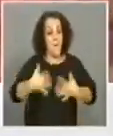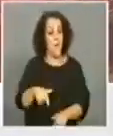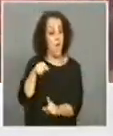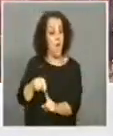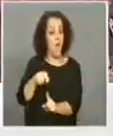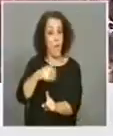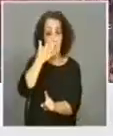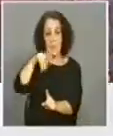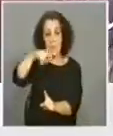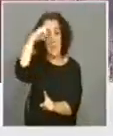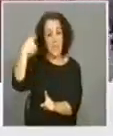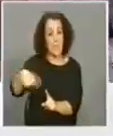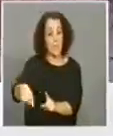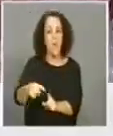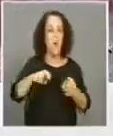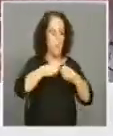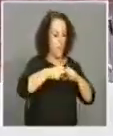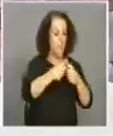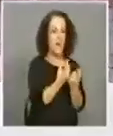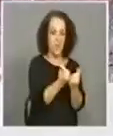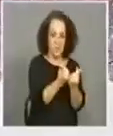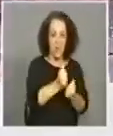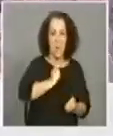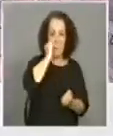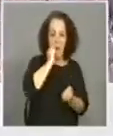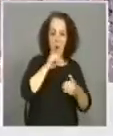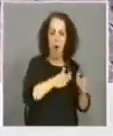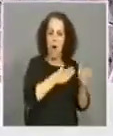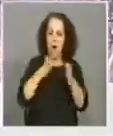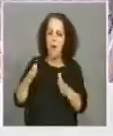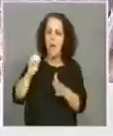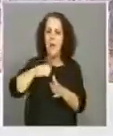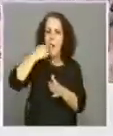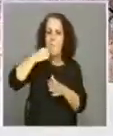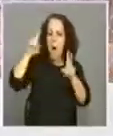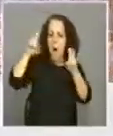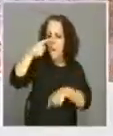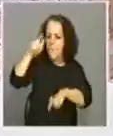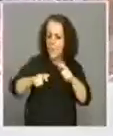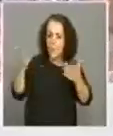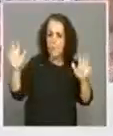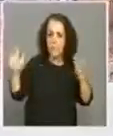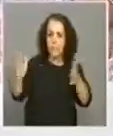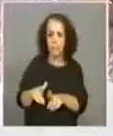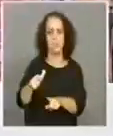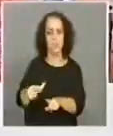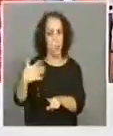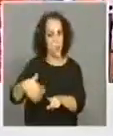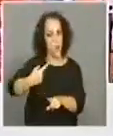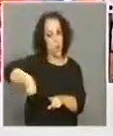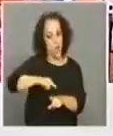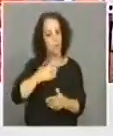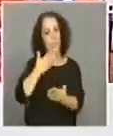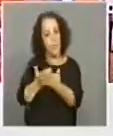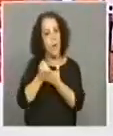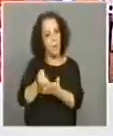de resolver do que a questão da crise financeira é com certeza a questão da crise demográfica e aqui em Penafiel procuramos dar o nosso contributo. Sr. Presidente, foi um